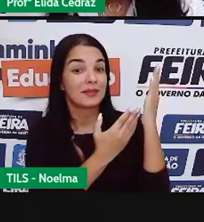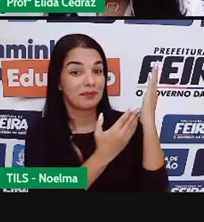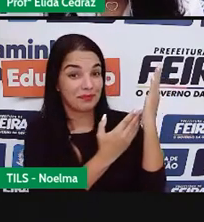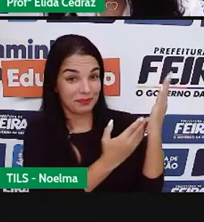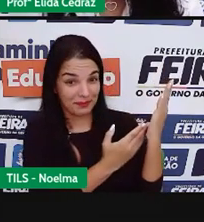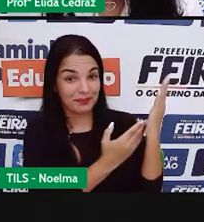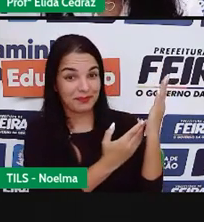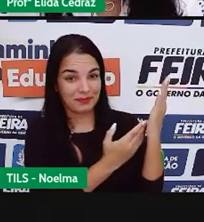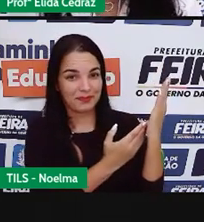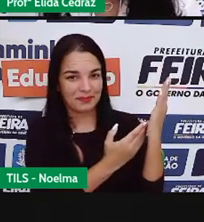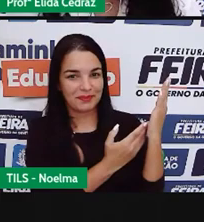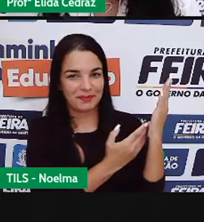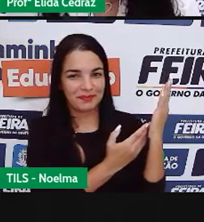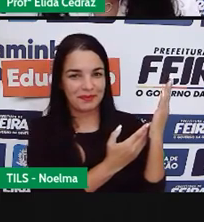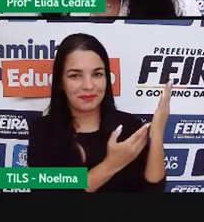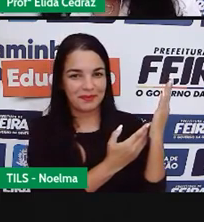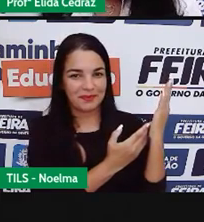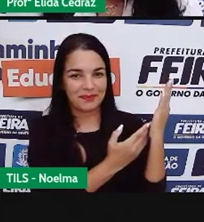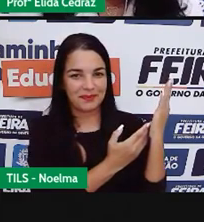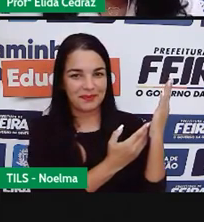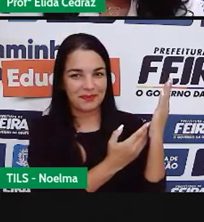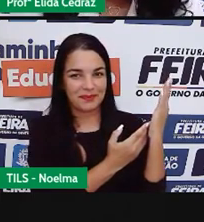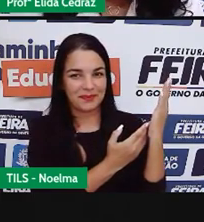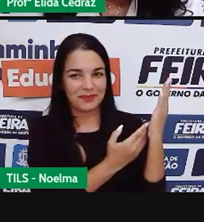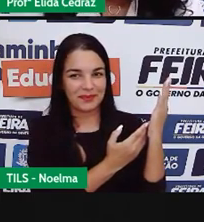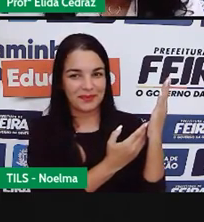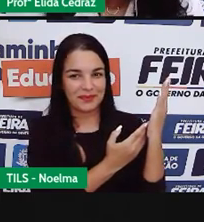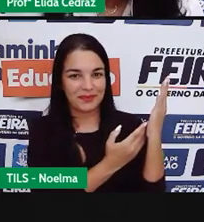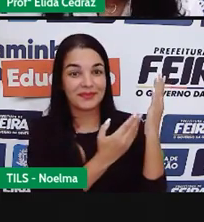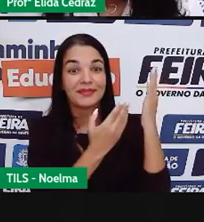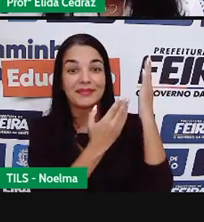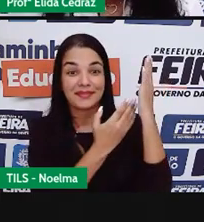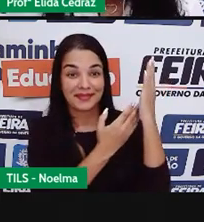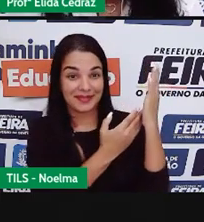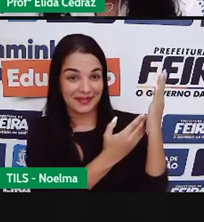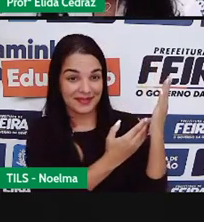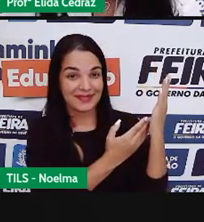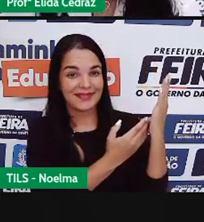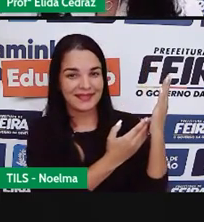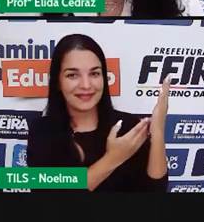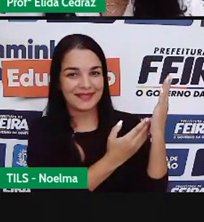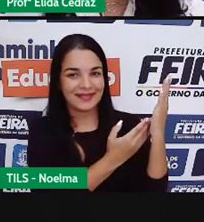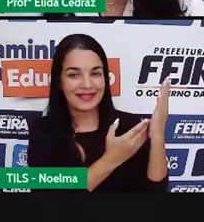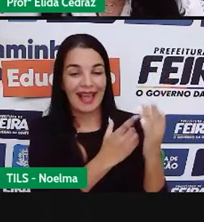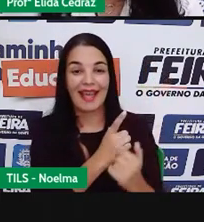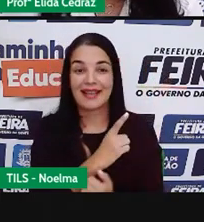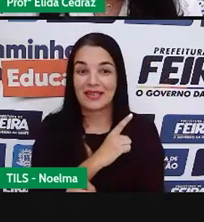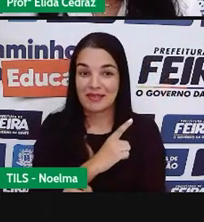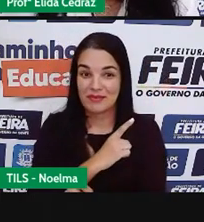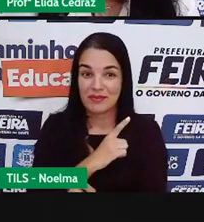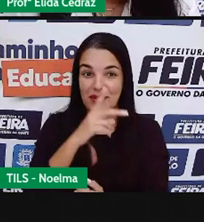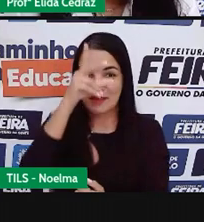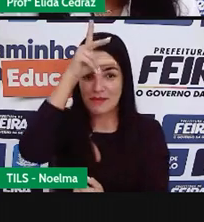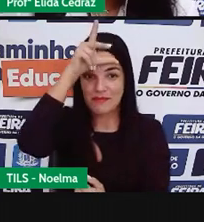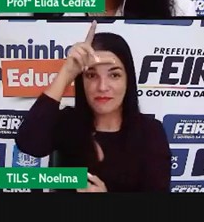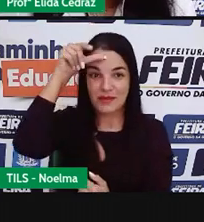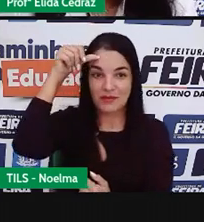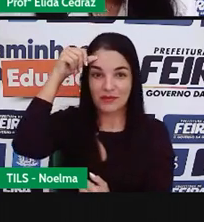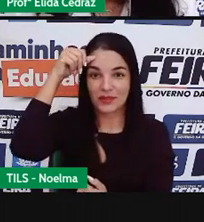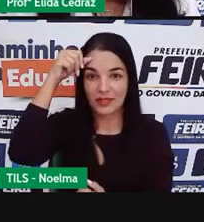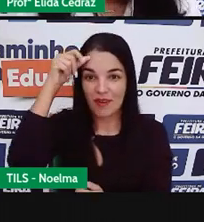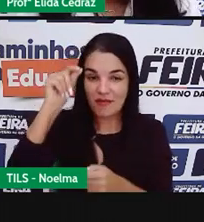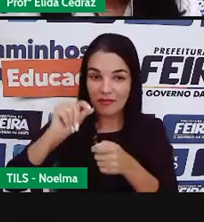Falcão da Silva, José Ronaldo de Carvalho. Prefeitos que